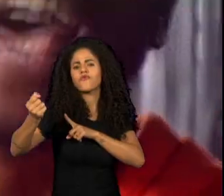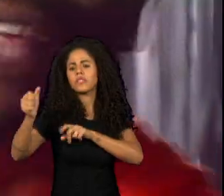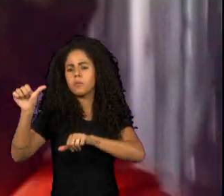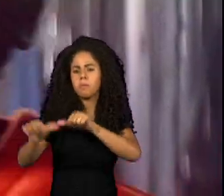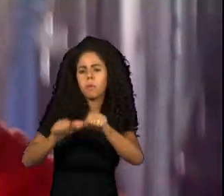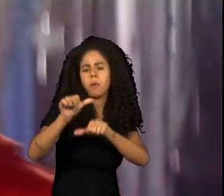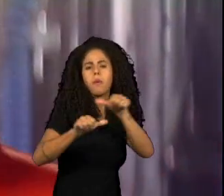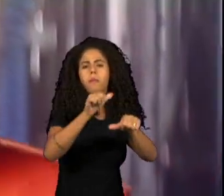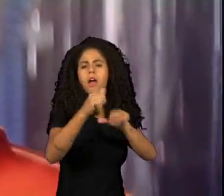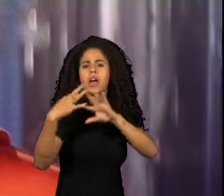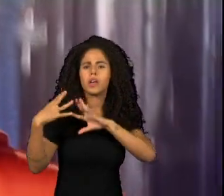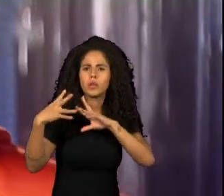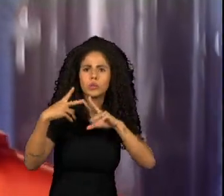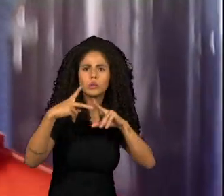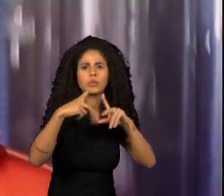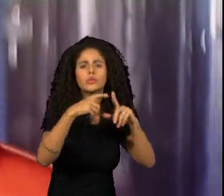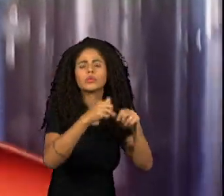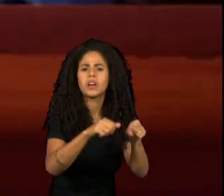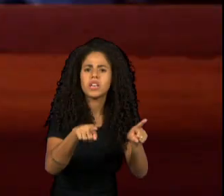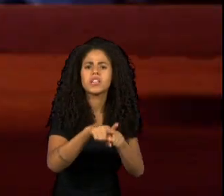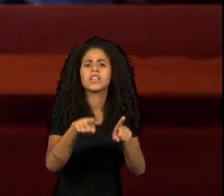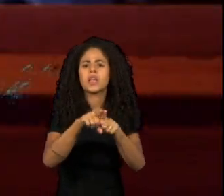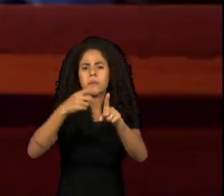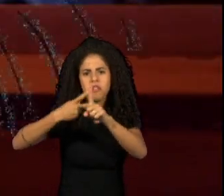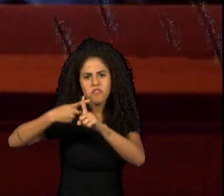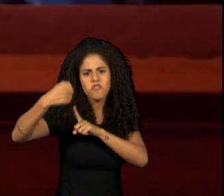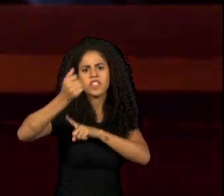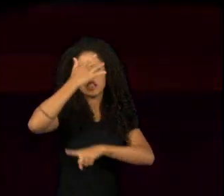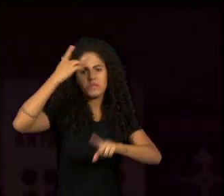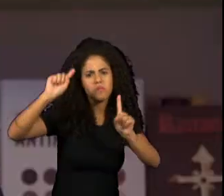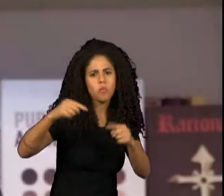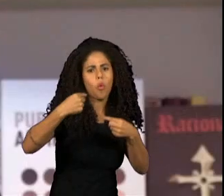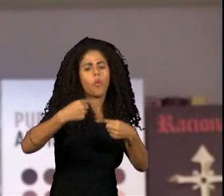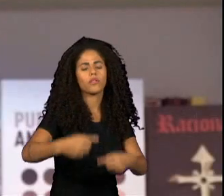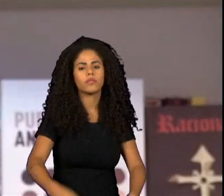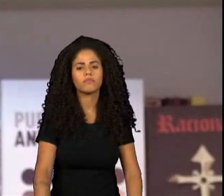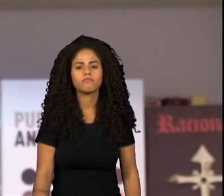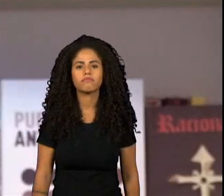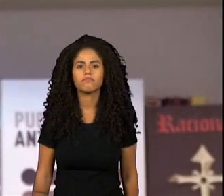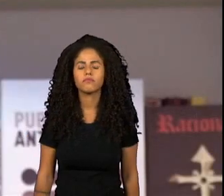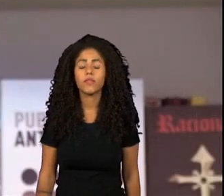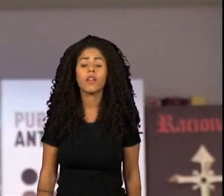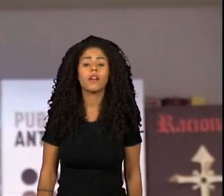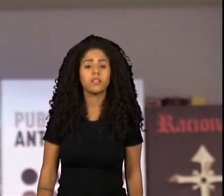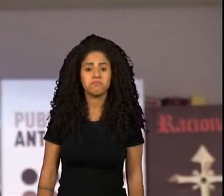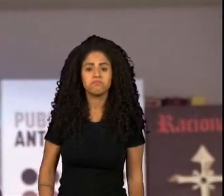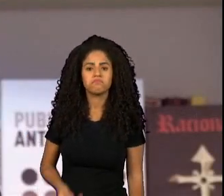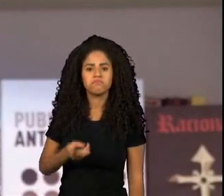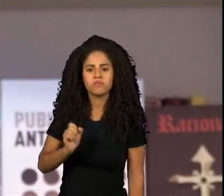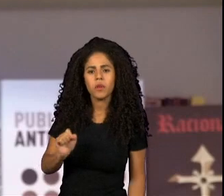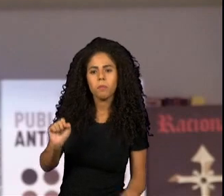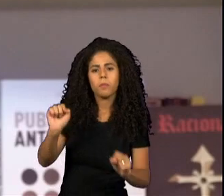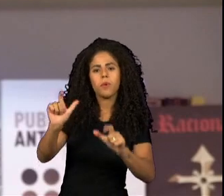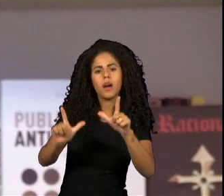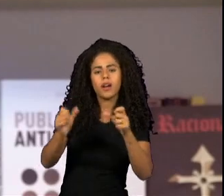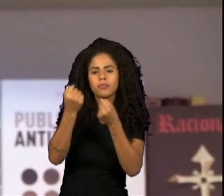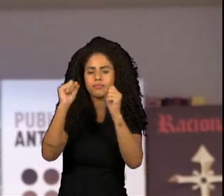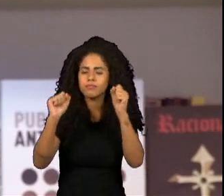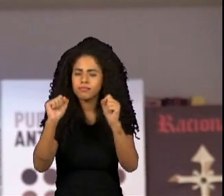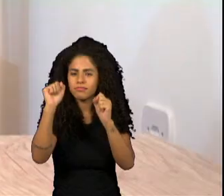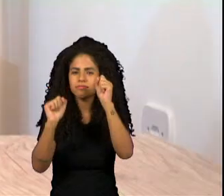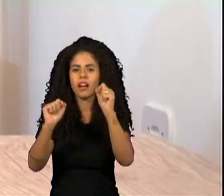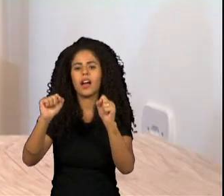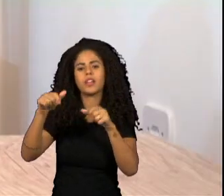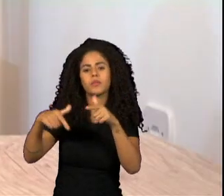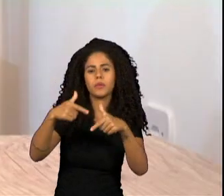campeonatos e até vencer os haters aí da internet. Tanto o mercado, quanto a TV, as redes sociais,